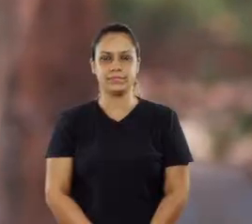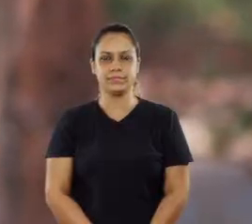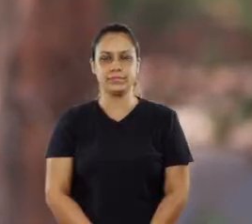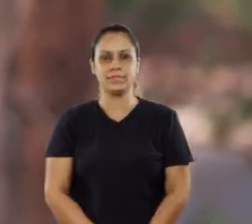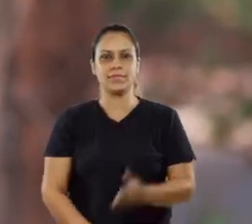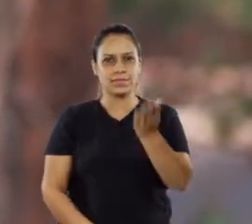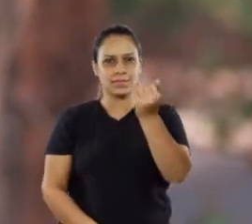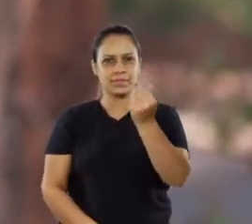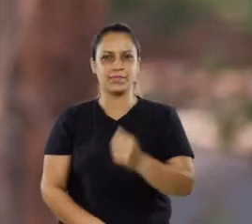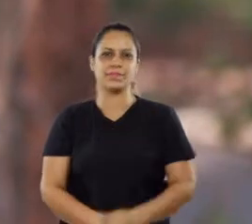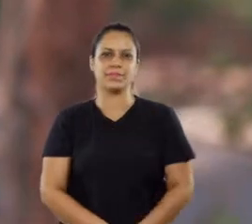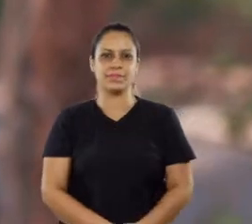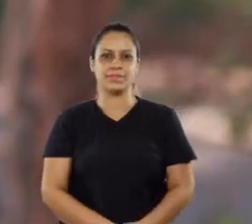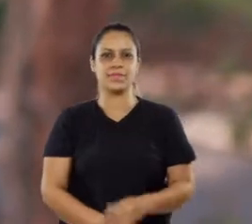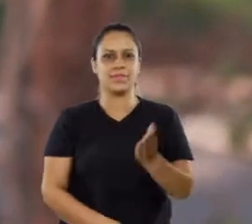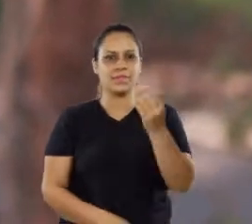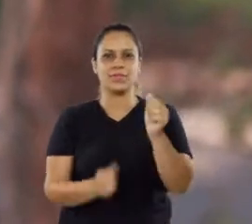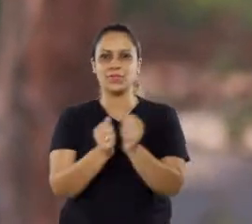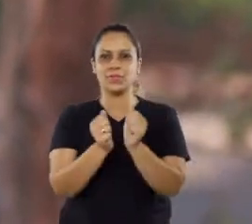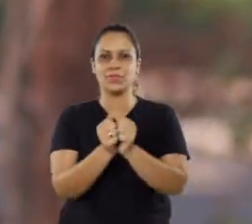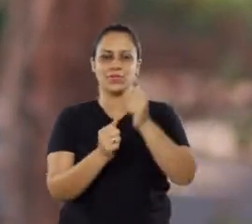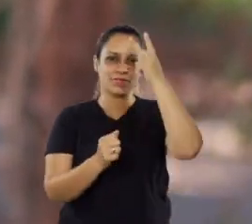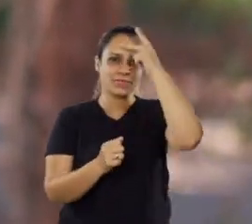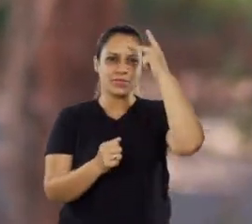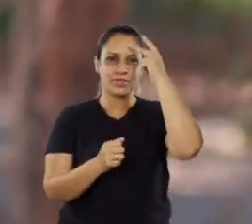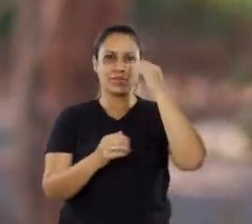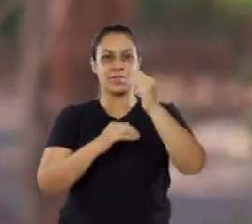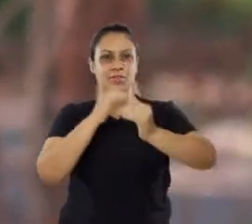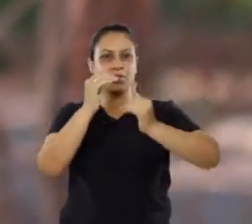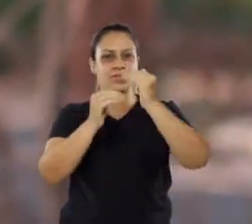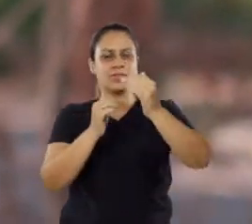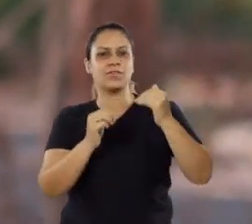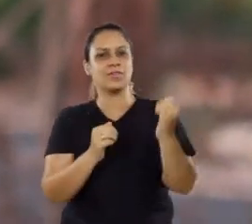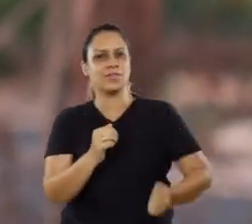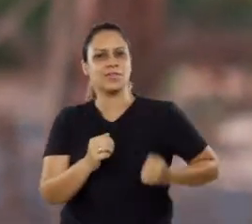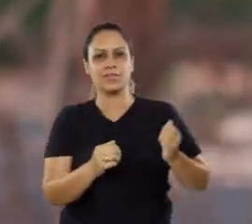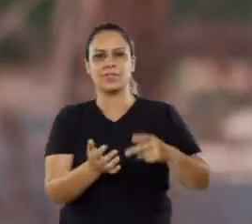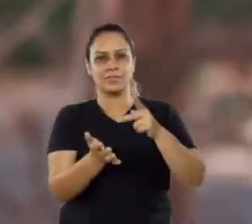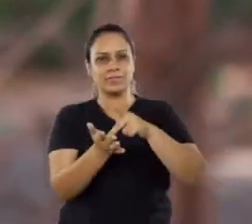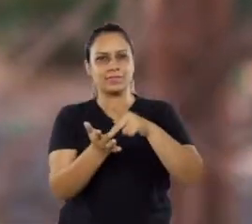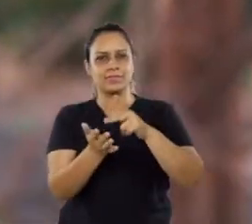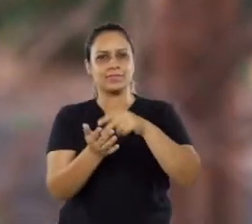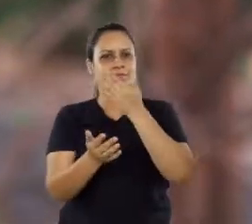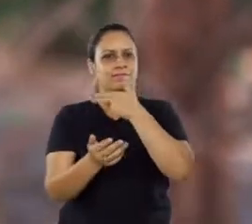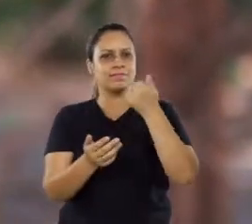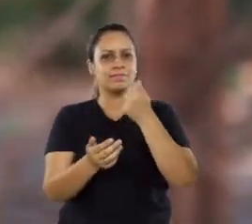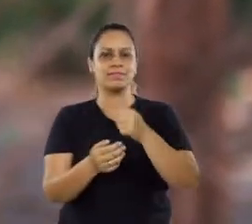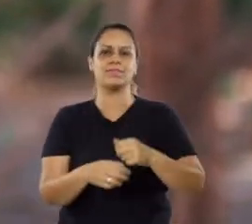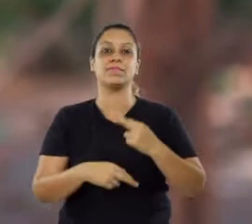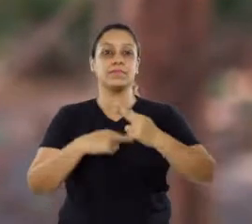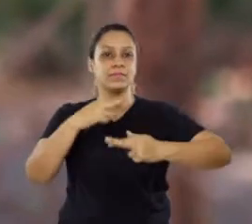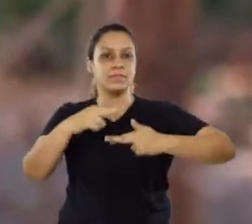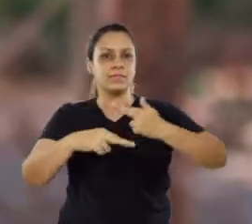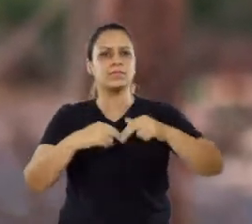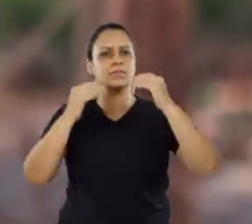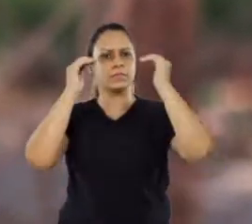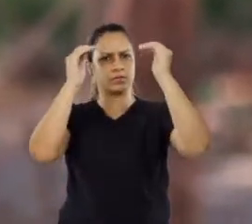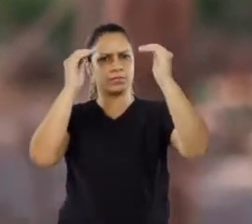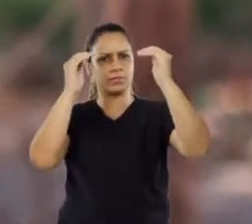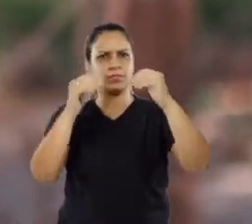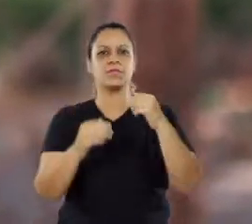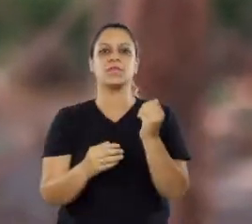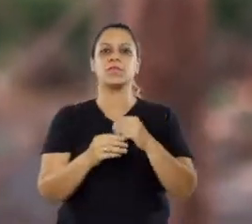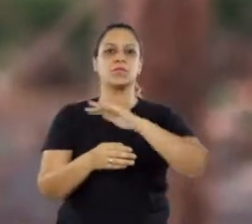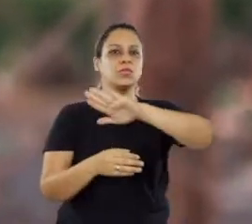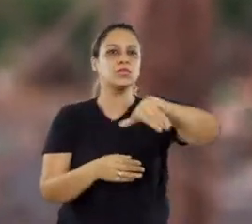Vem comigo. Vem com a gente. Construindo uma Araraquara verdadeiramente sustentável. Com respeito ao